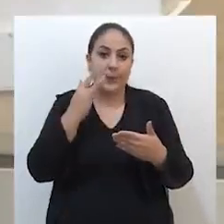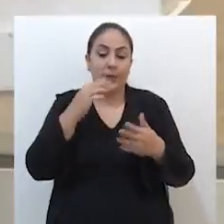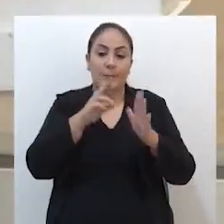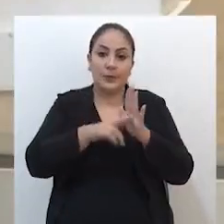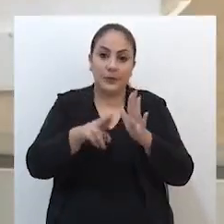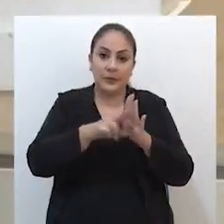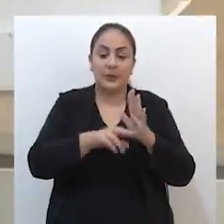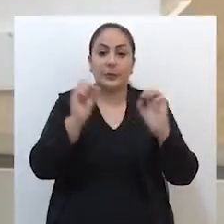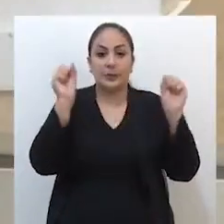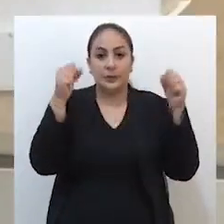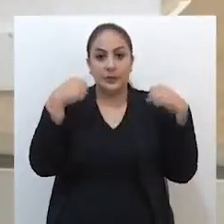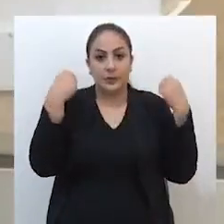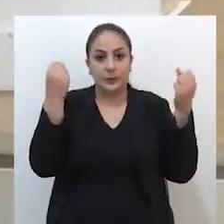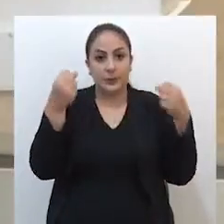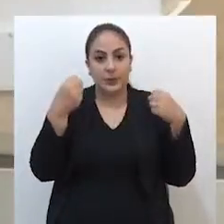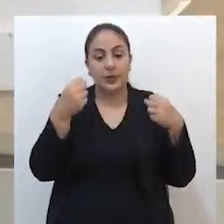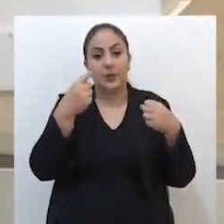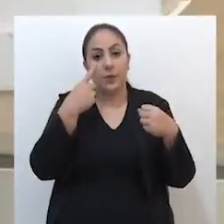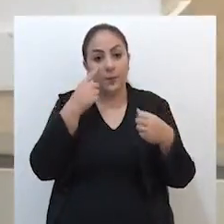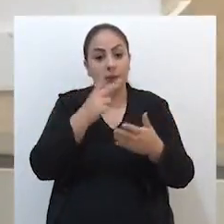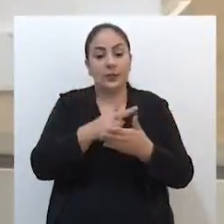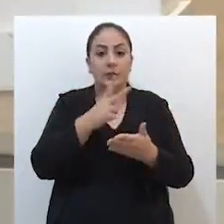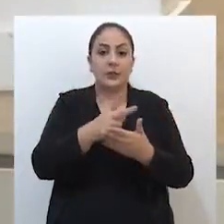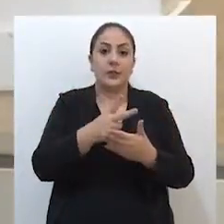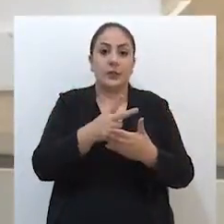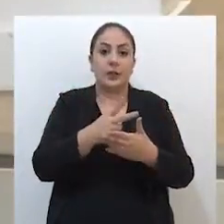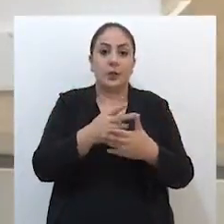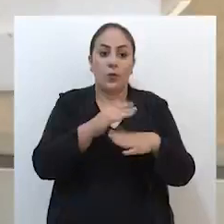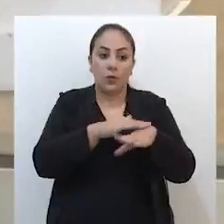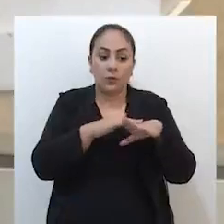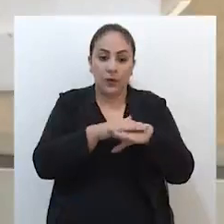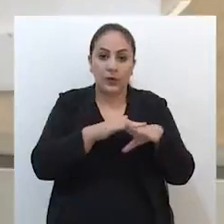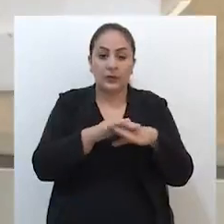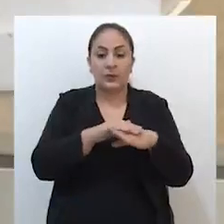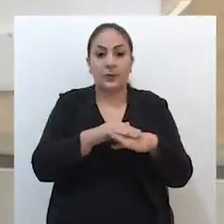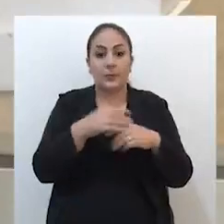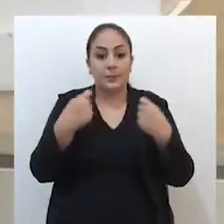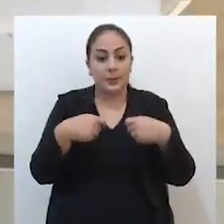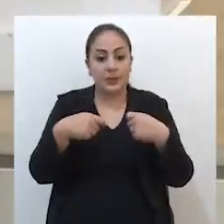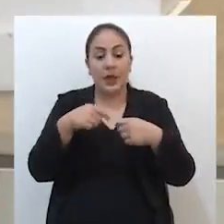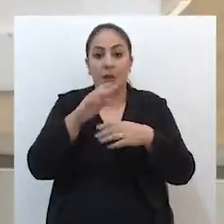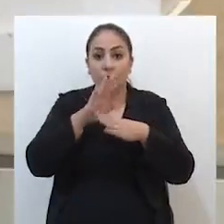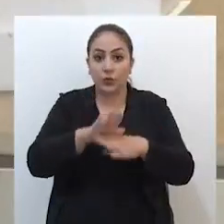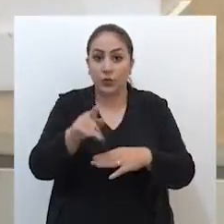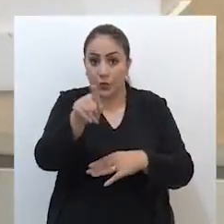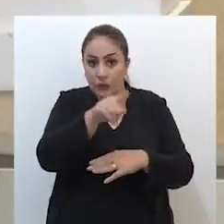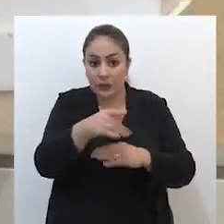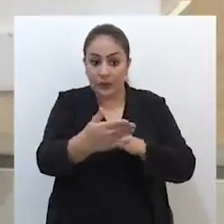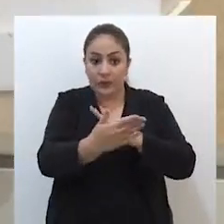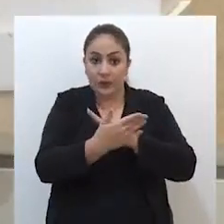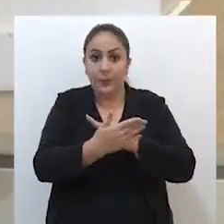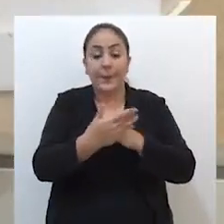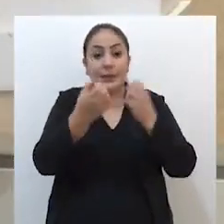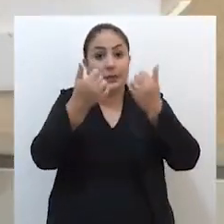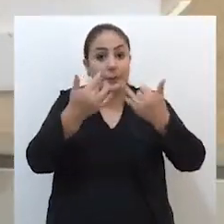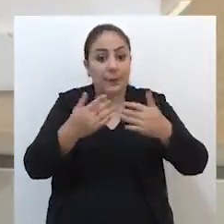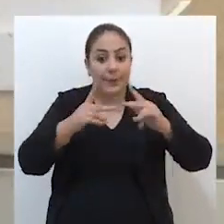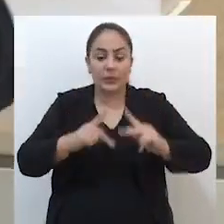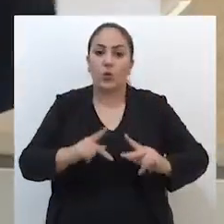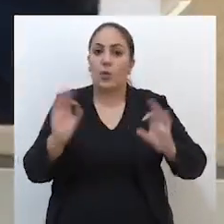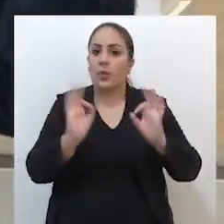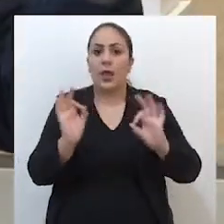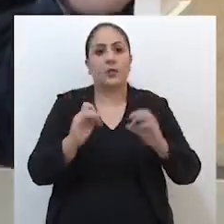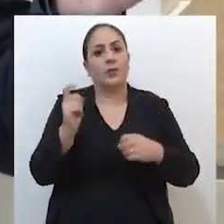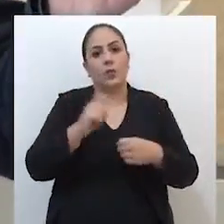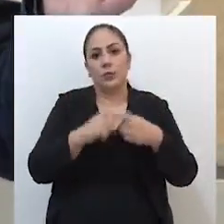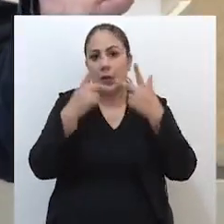representantes das academias, vamos manter o diálogo, mas nós temos que contar com a ajuda de vocês para explicar para as pessoas que